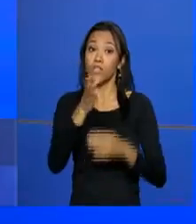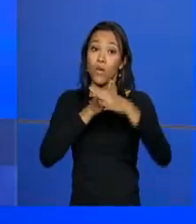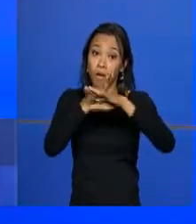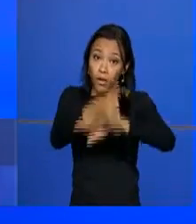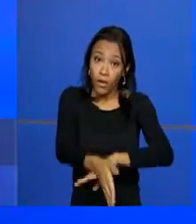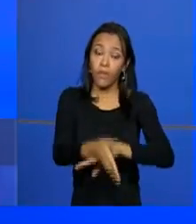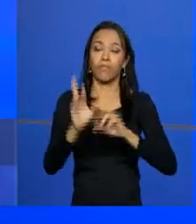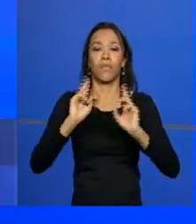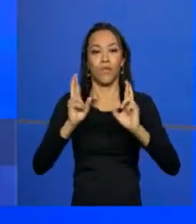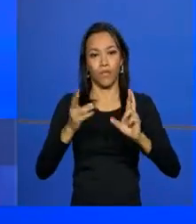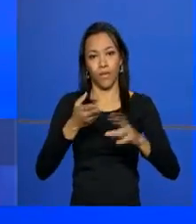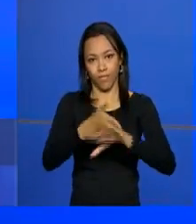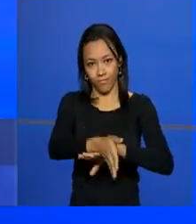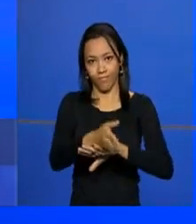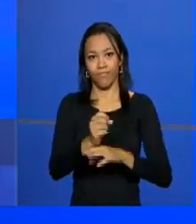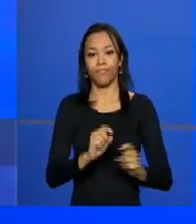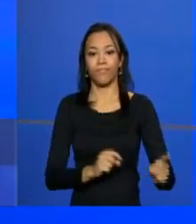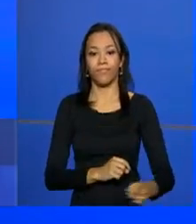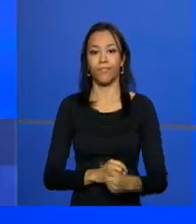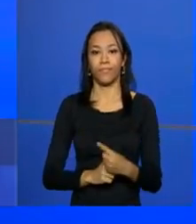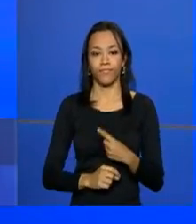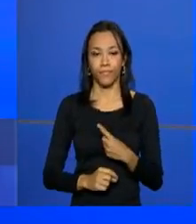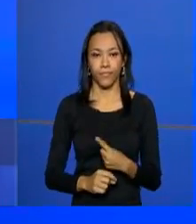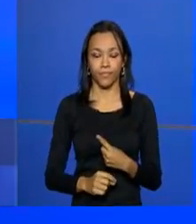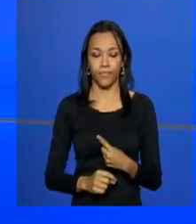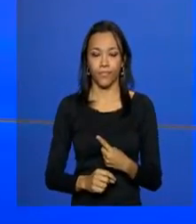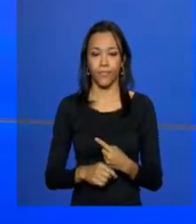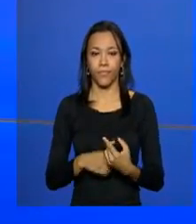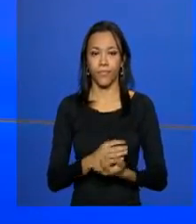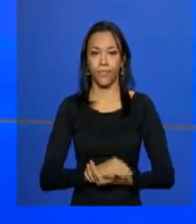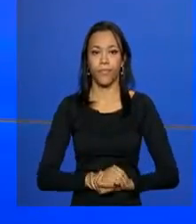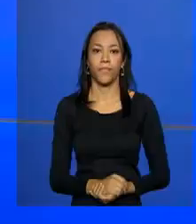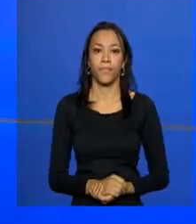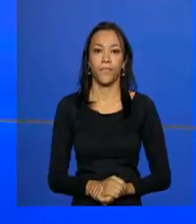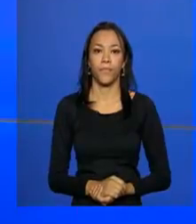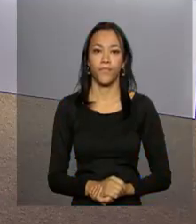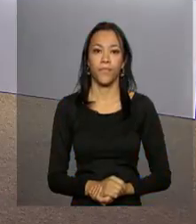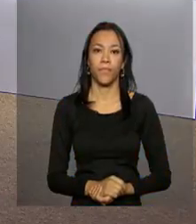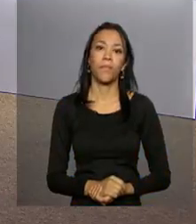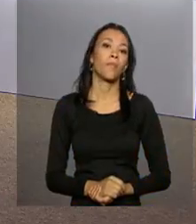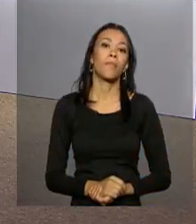Polícia Rodoviária Federal, www.prf.gov.br.